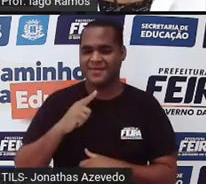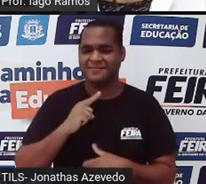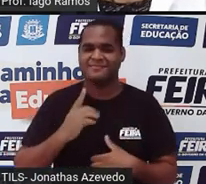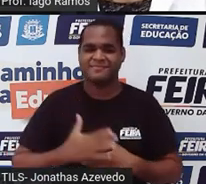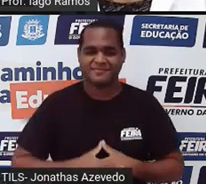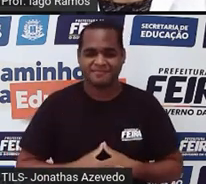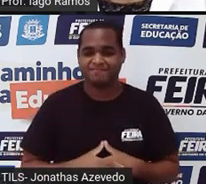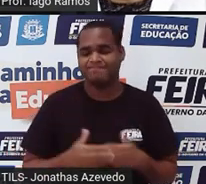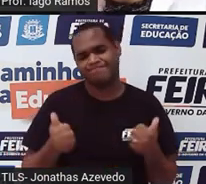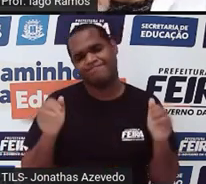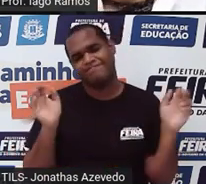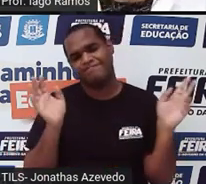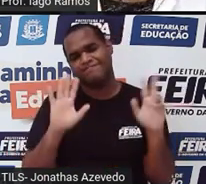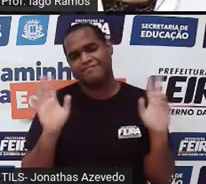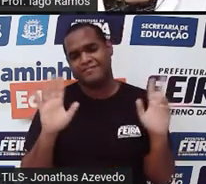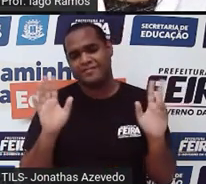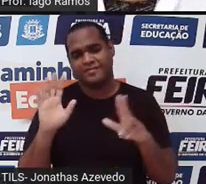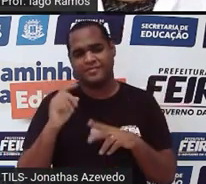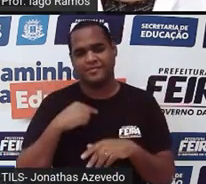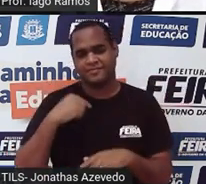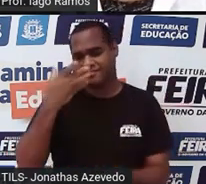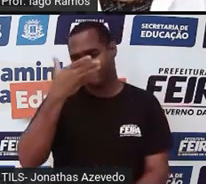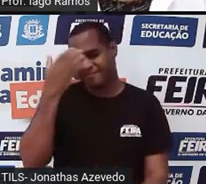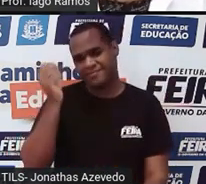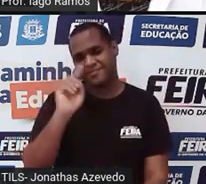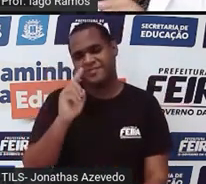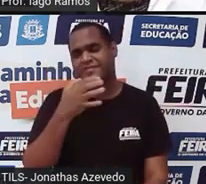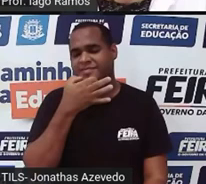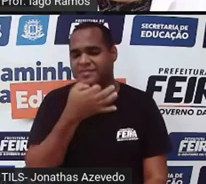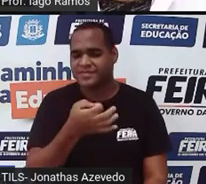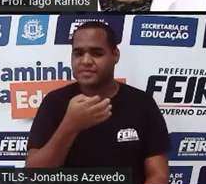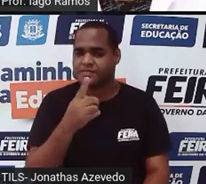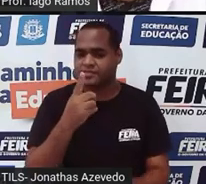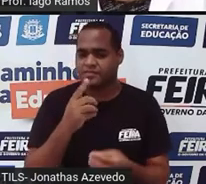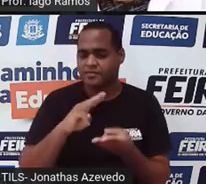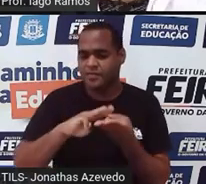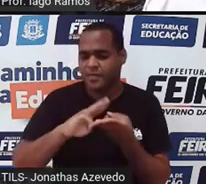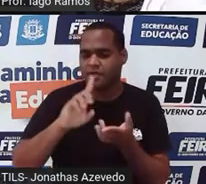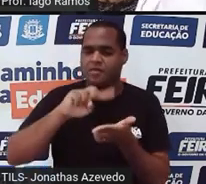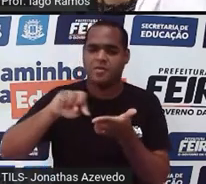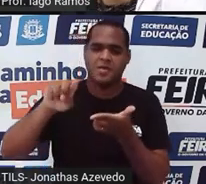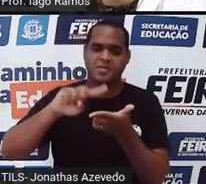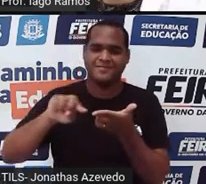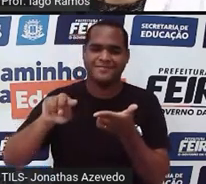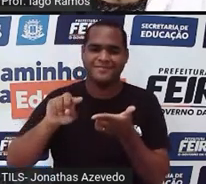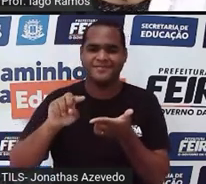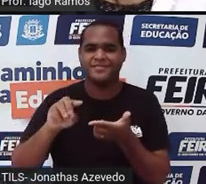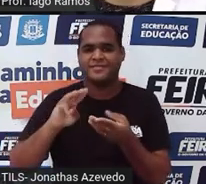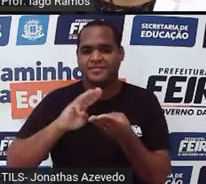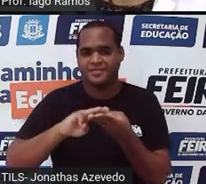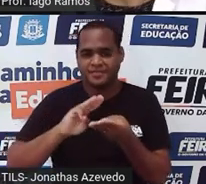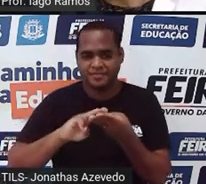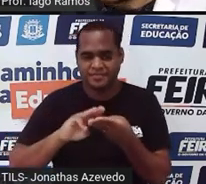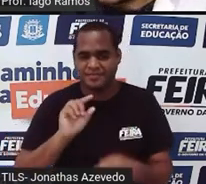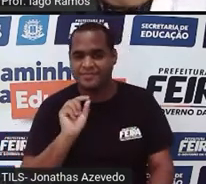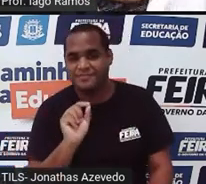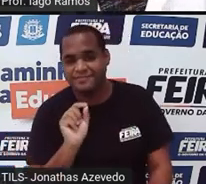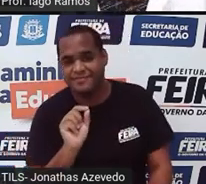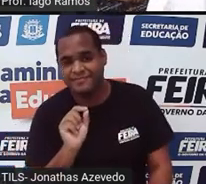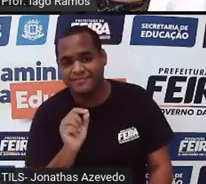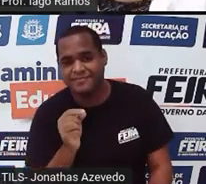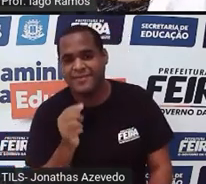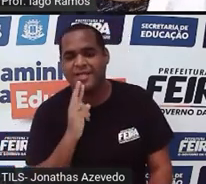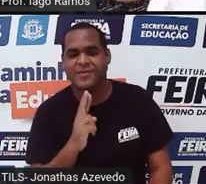Beleza? Então até a próxima e não esquece, fica sempre o recado matemática. Não é problema, matemática é